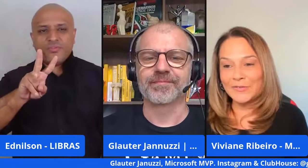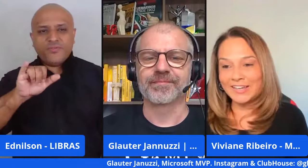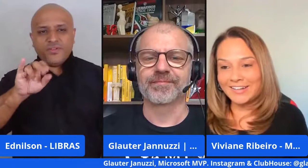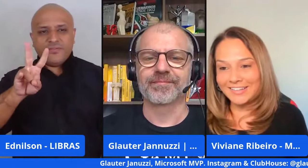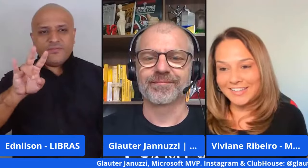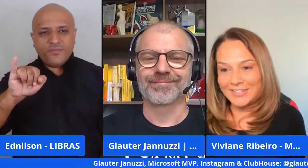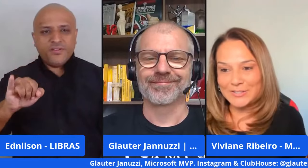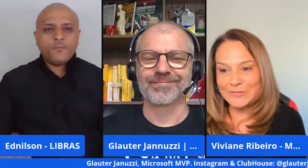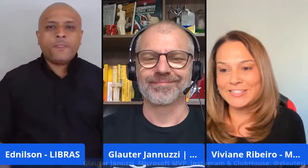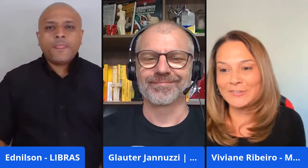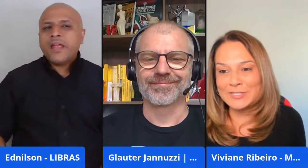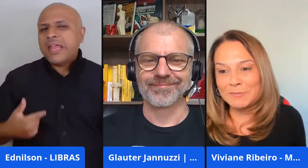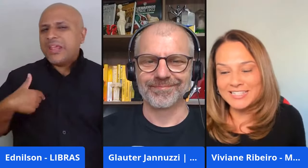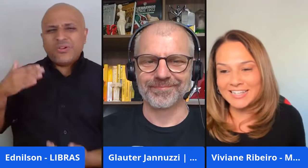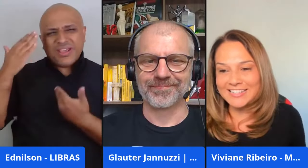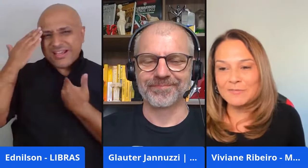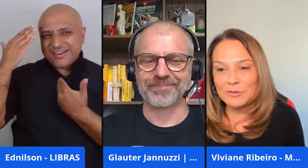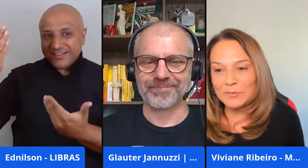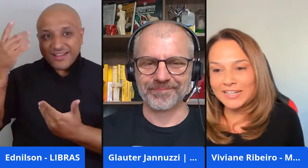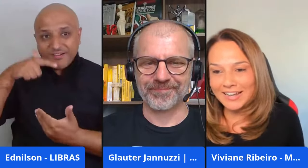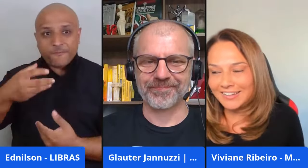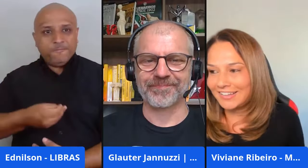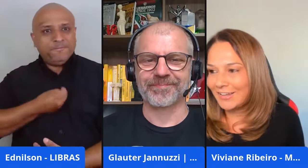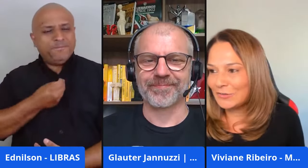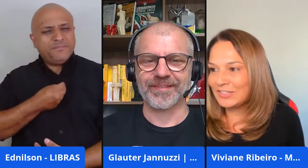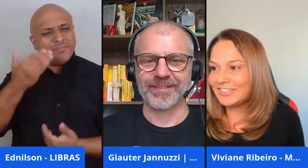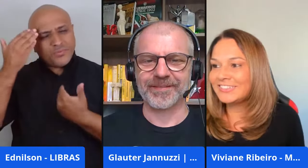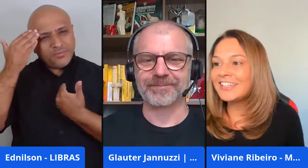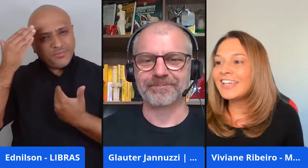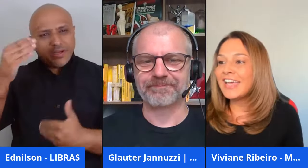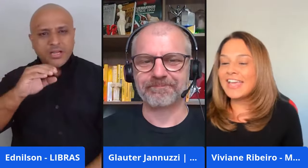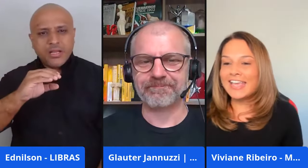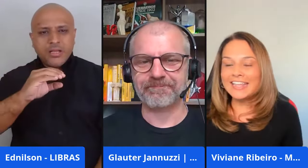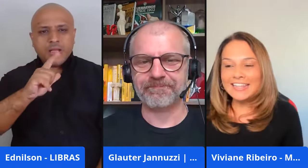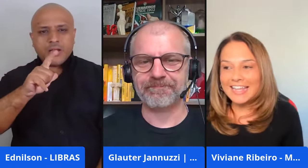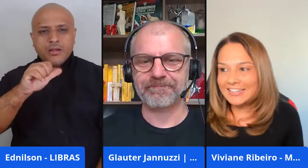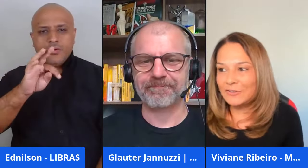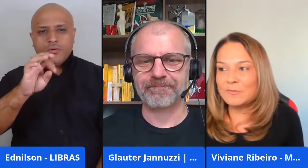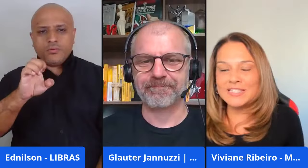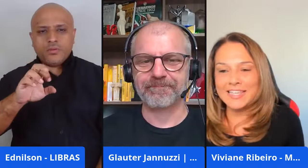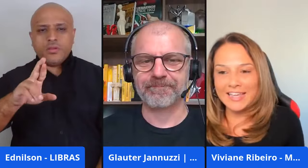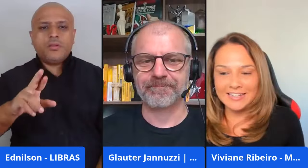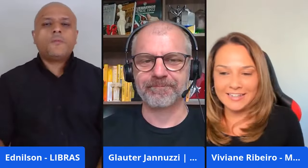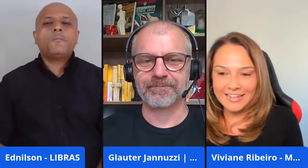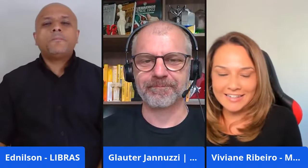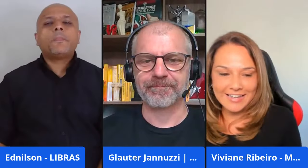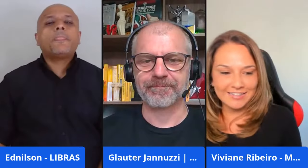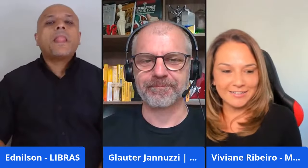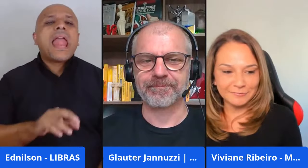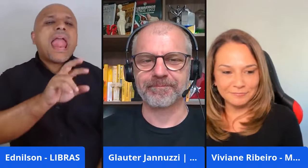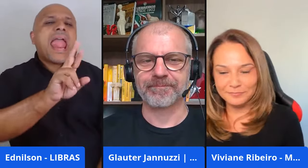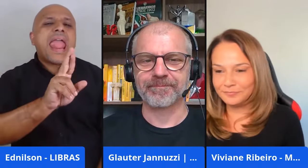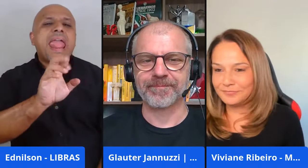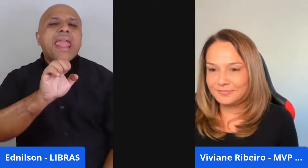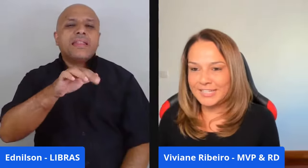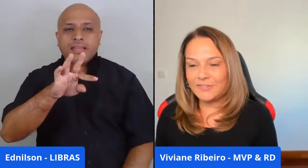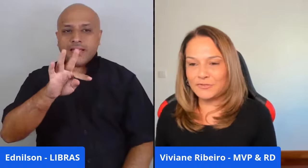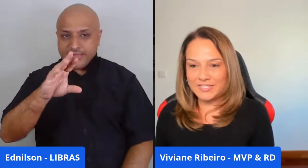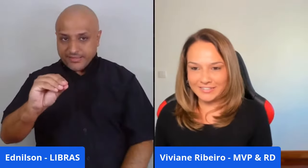Eu que agradeço a ser nossa presença. Muito obrigada, Glauter. Renata Tomazelli. Renata,